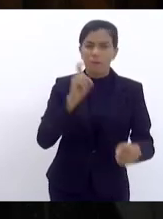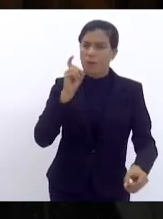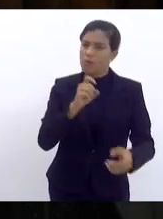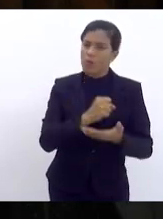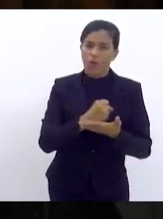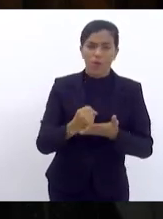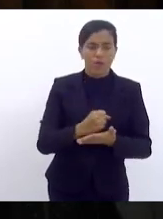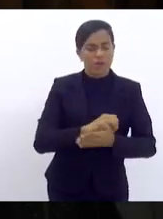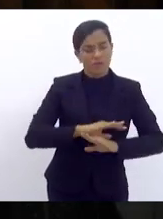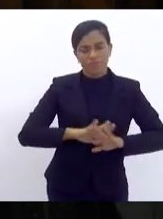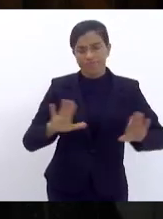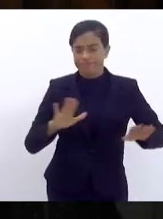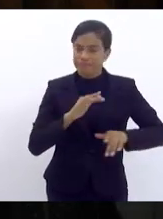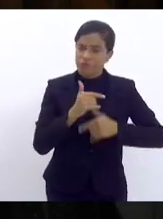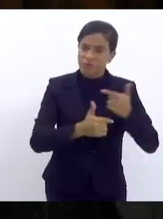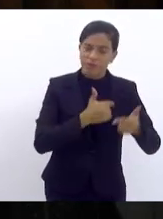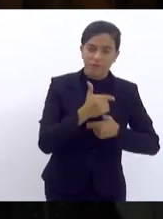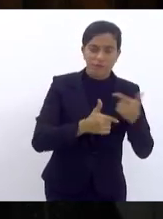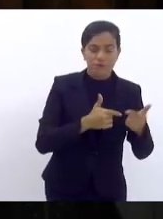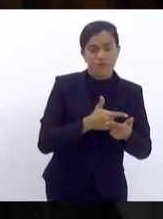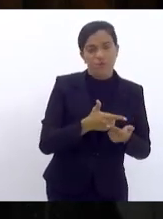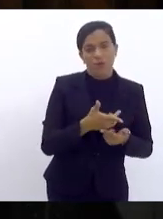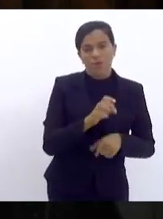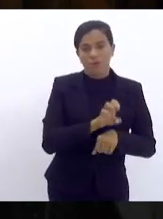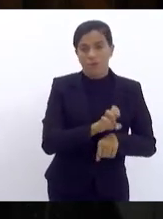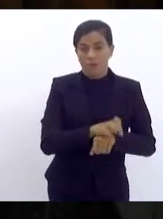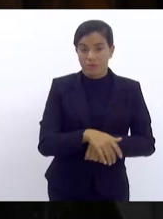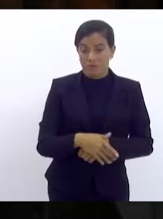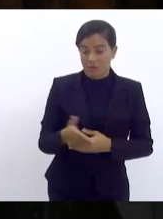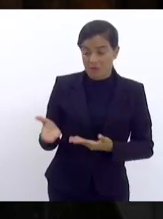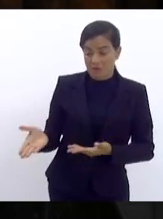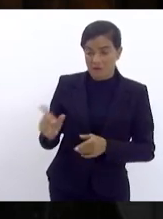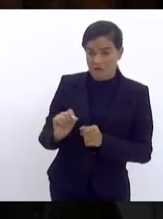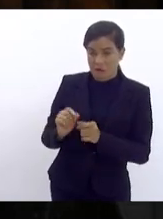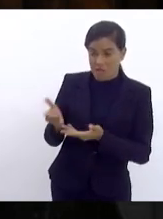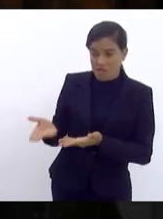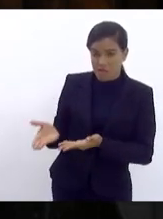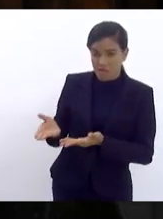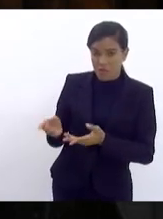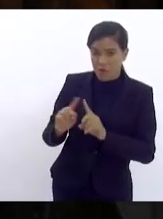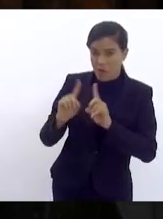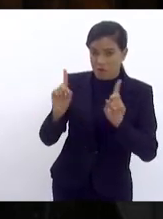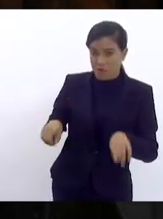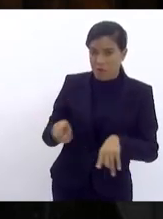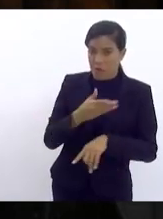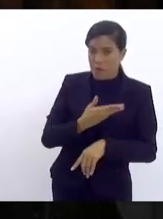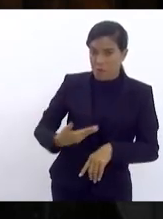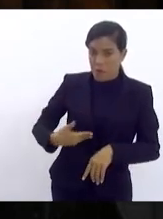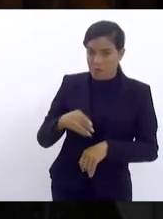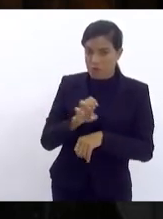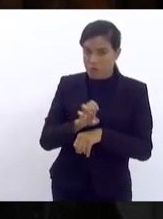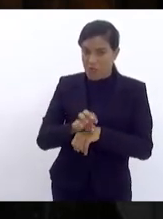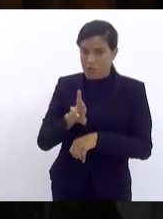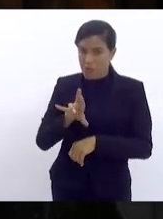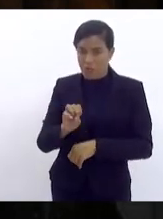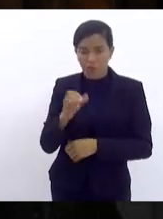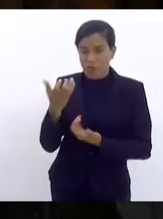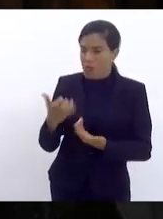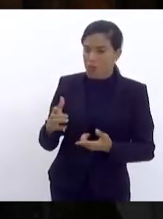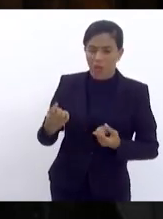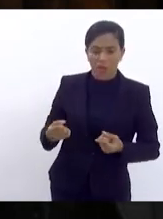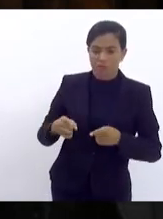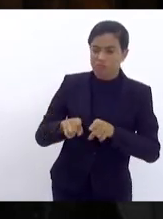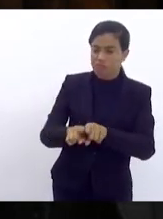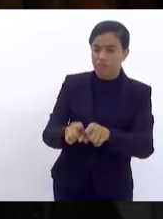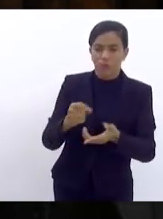de prestar serviços públicos porque quem faz isso com o servidor do Estado do Rio de Janeiro não quer manter vínculo